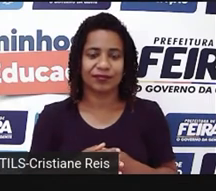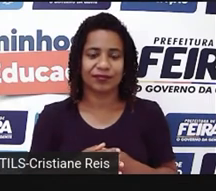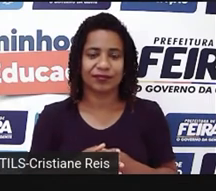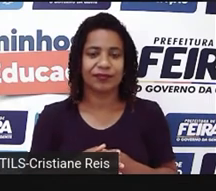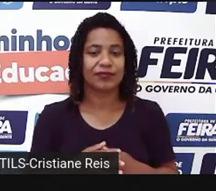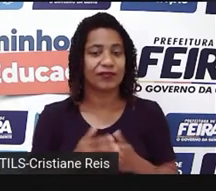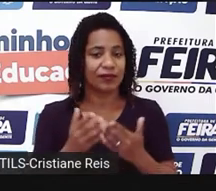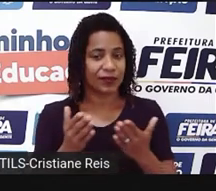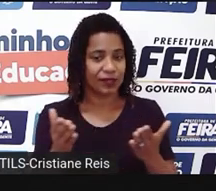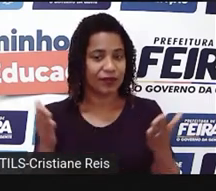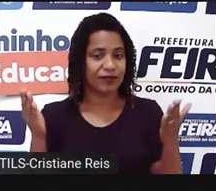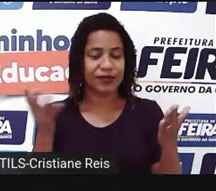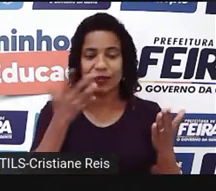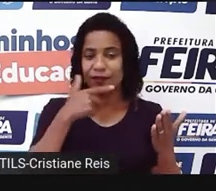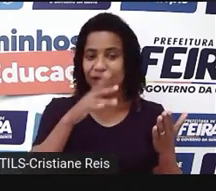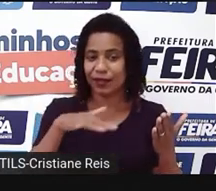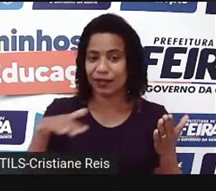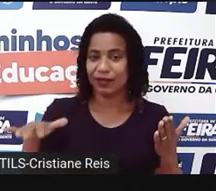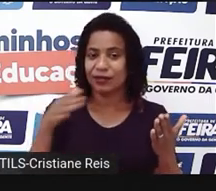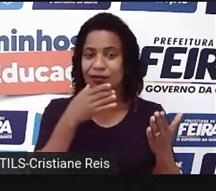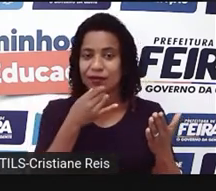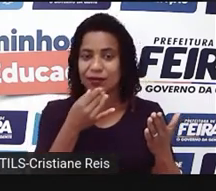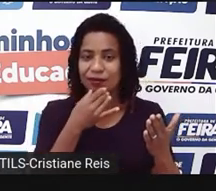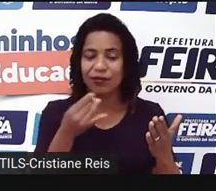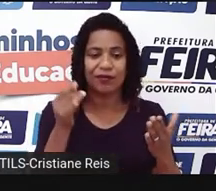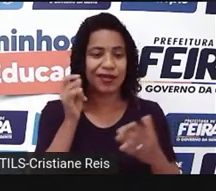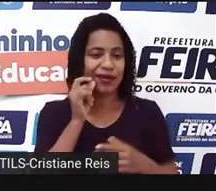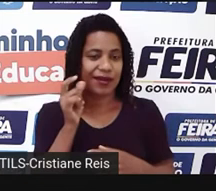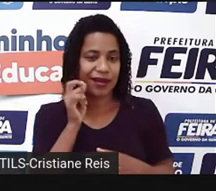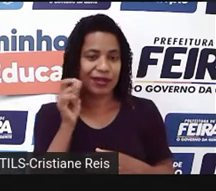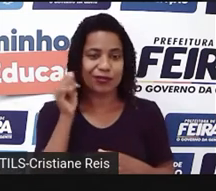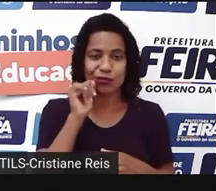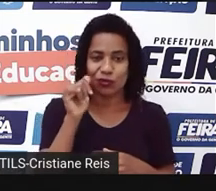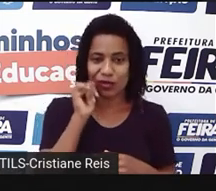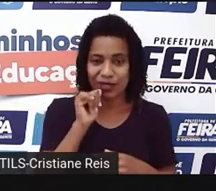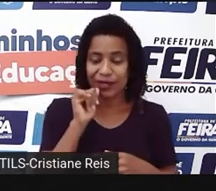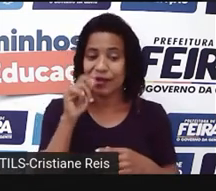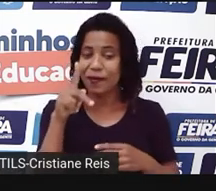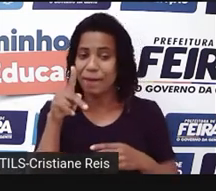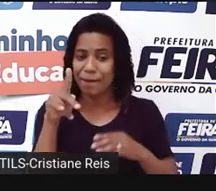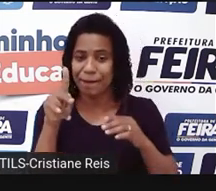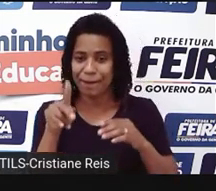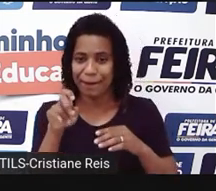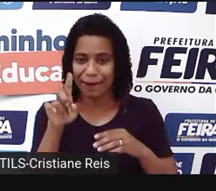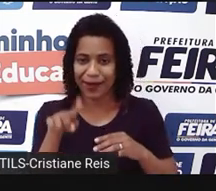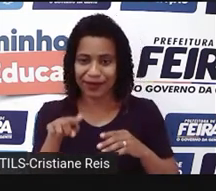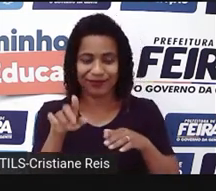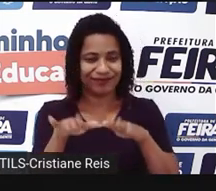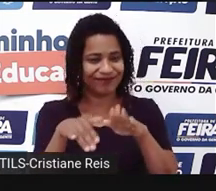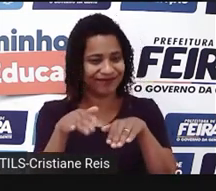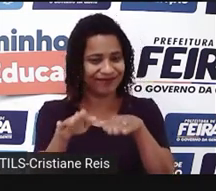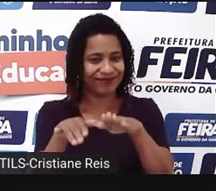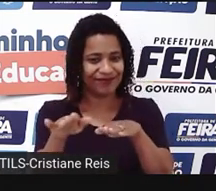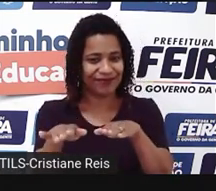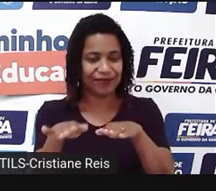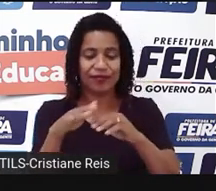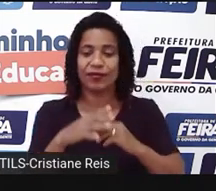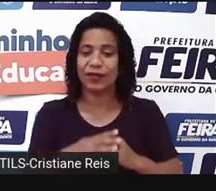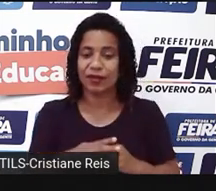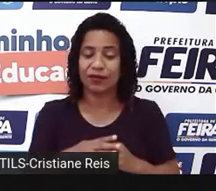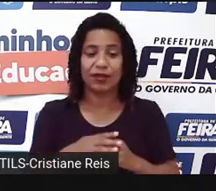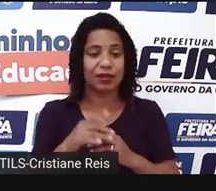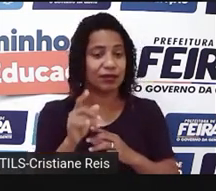Então, temos aqui criança, homem, rato, mulher e pez. E neste caso, são aquelas